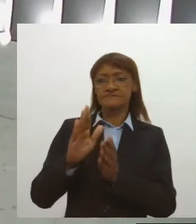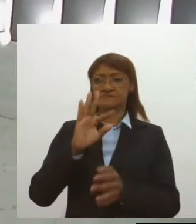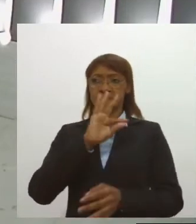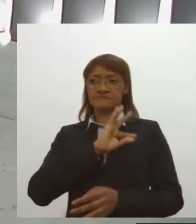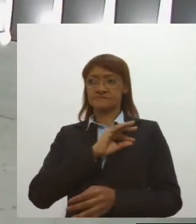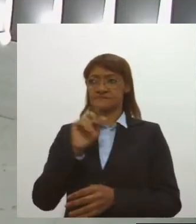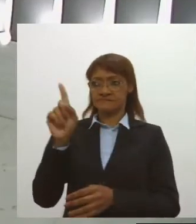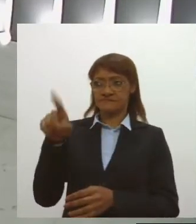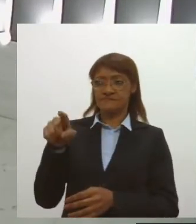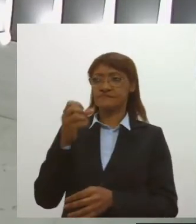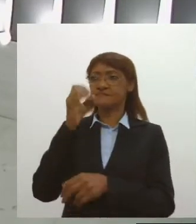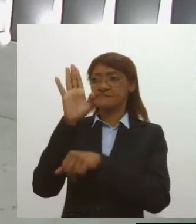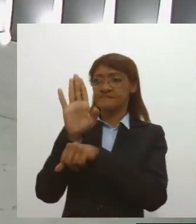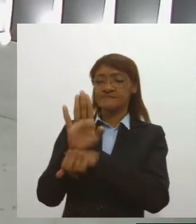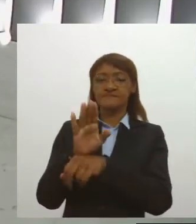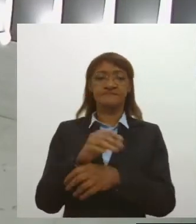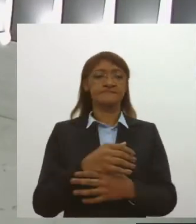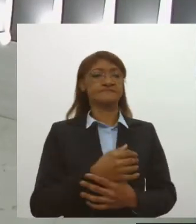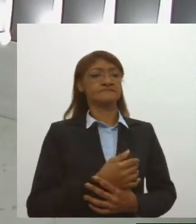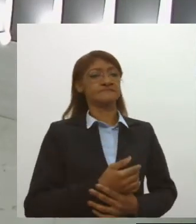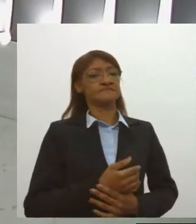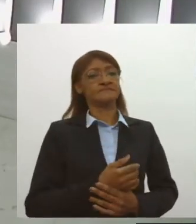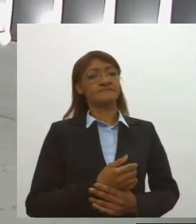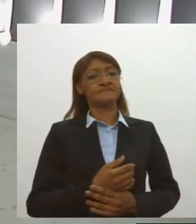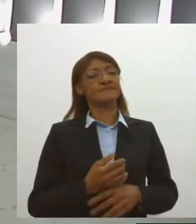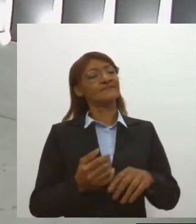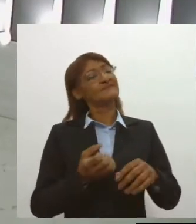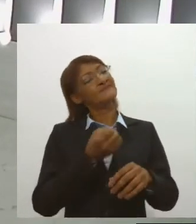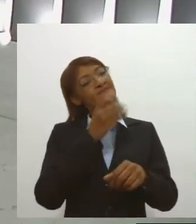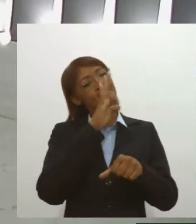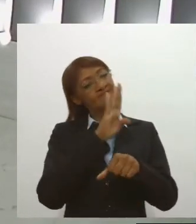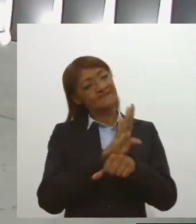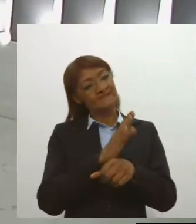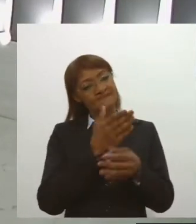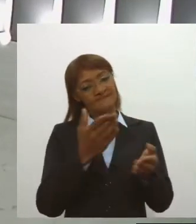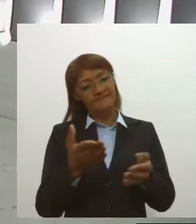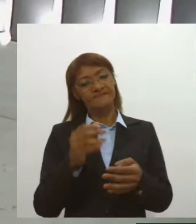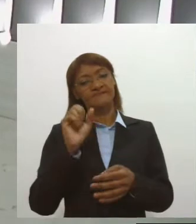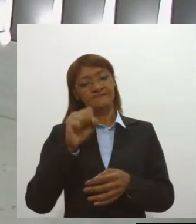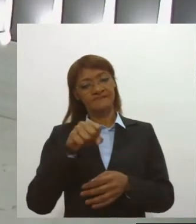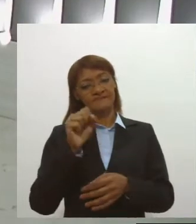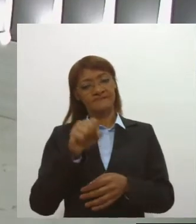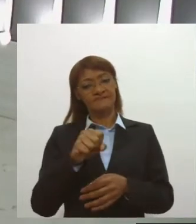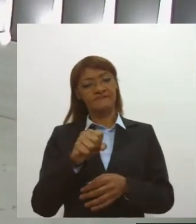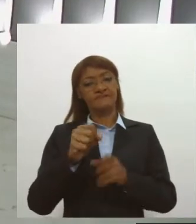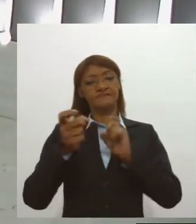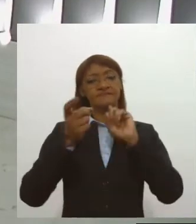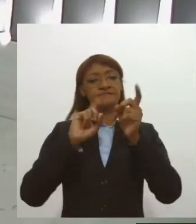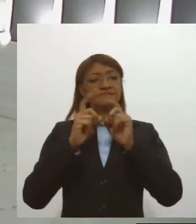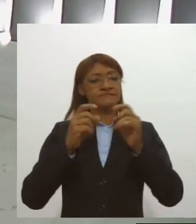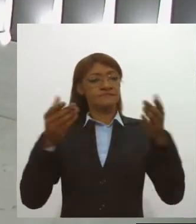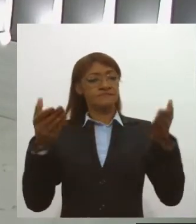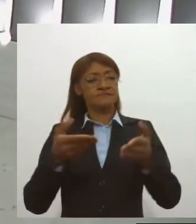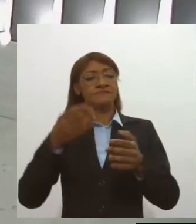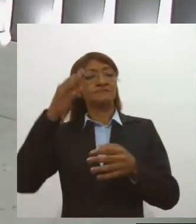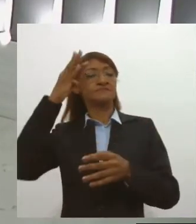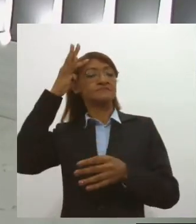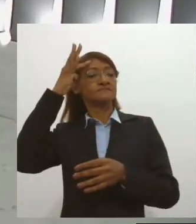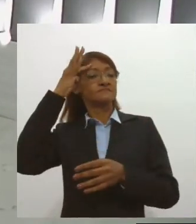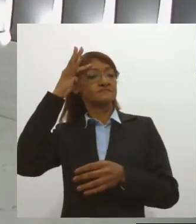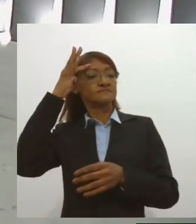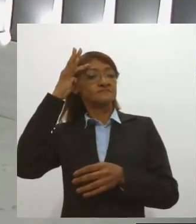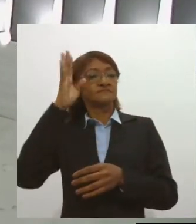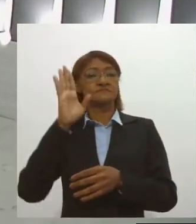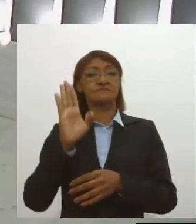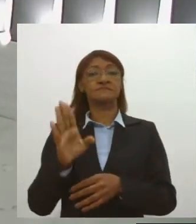mesmo, Etienne? Boa tarde. Boa tarde, Valquia. É isso mesmo. Na sessão desta quarta-feira, os